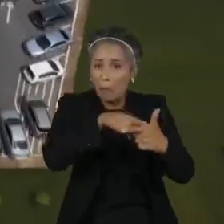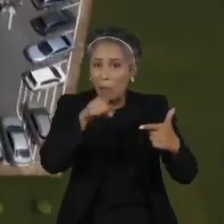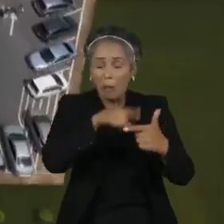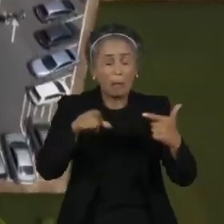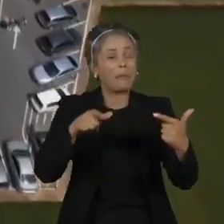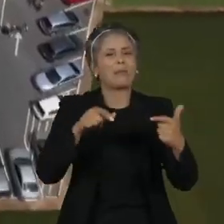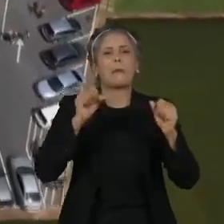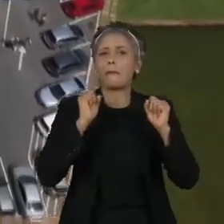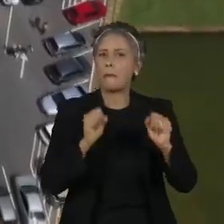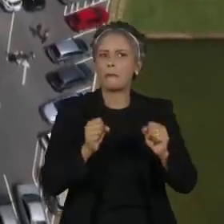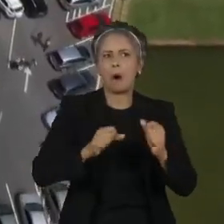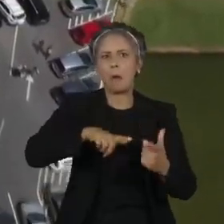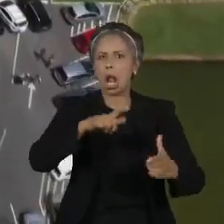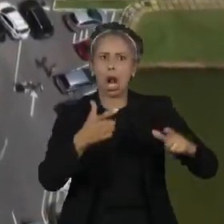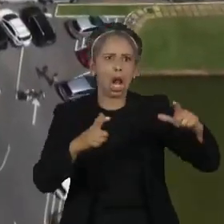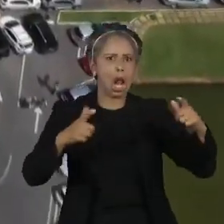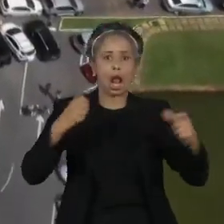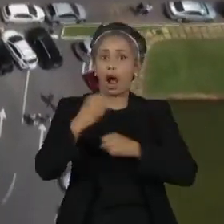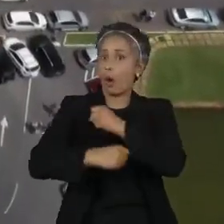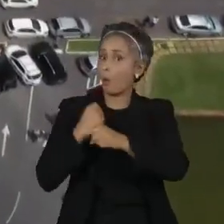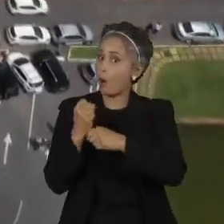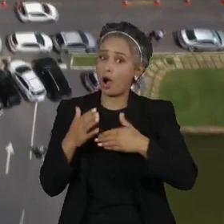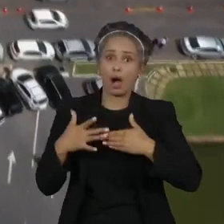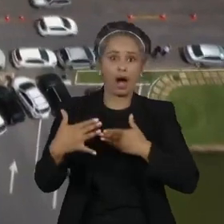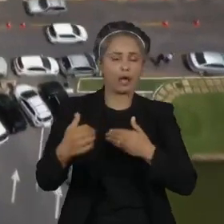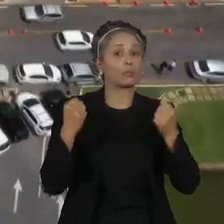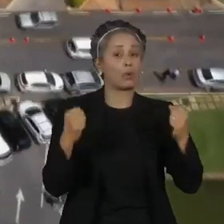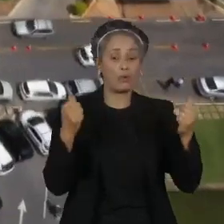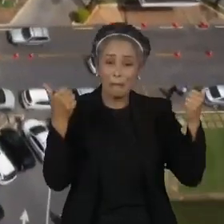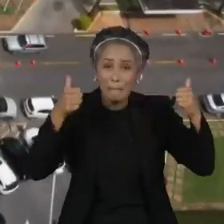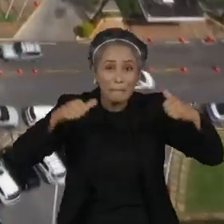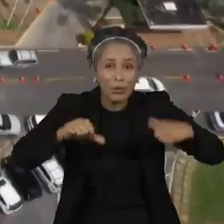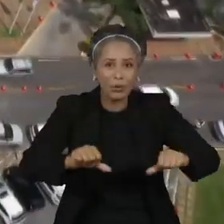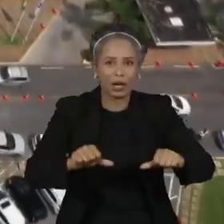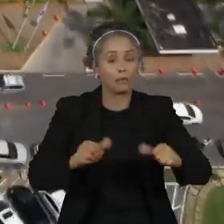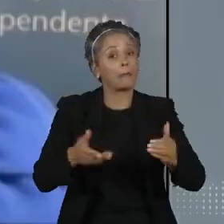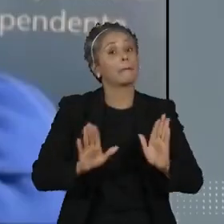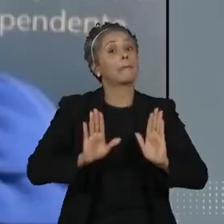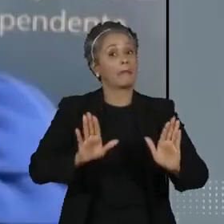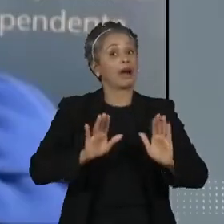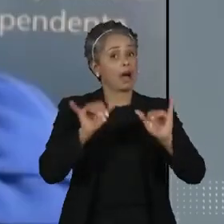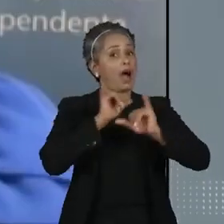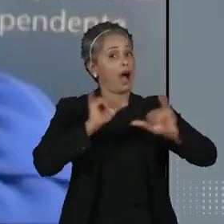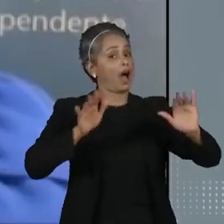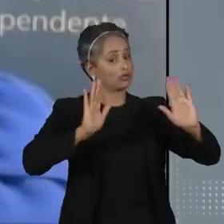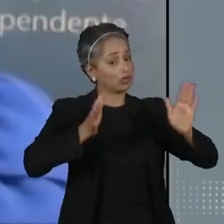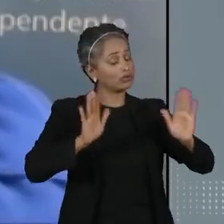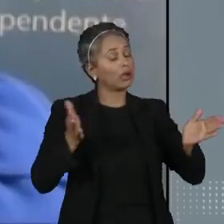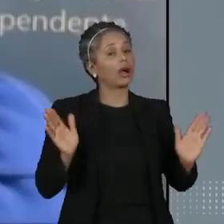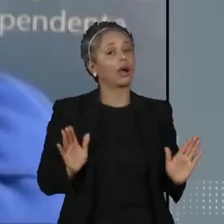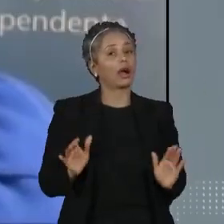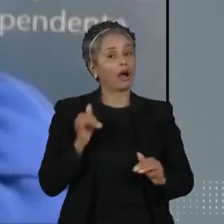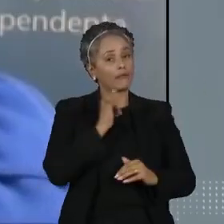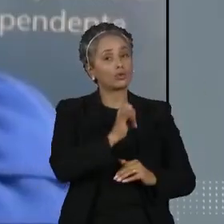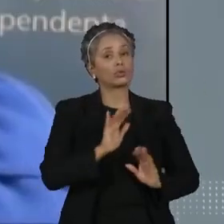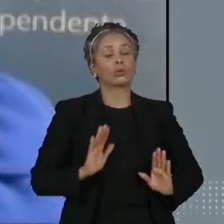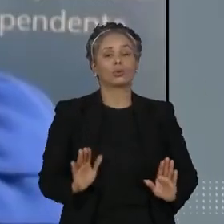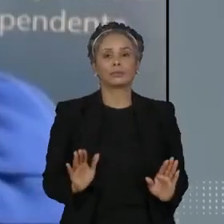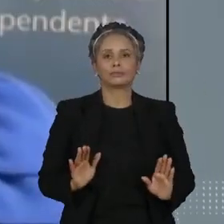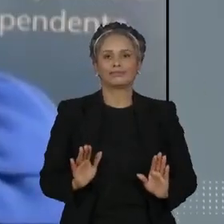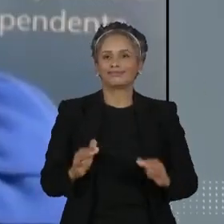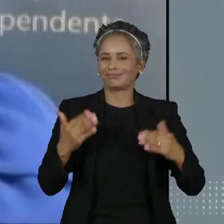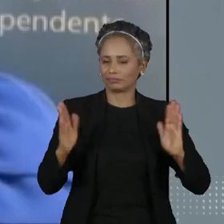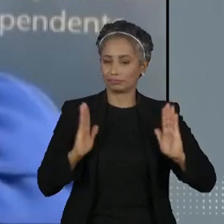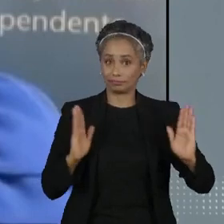uma bola de neve nos próximos anos. E não foi por falta de aviso. Desde a época da tramitação do projeto